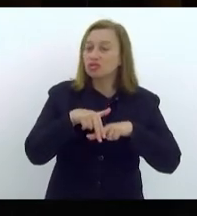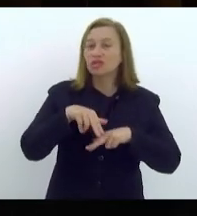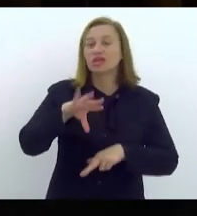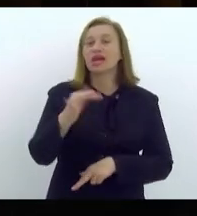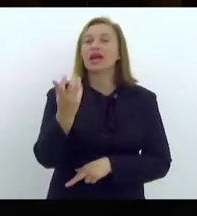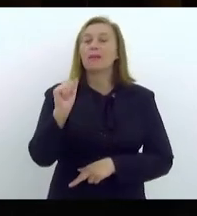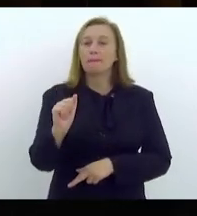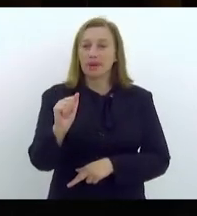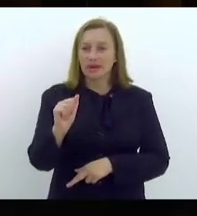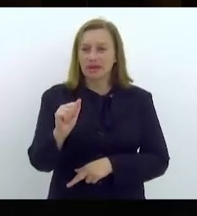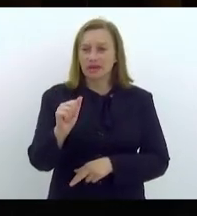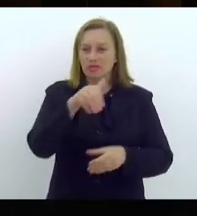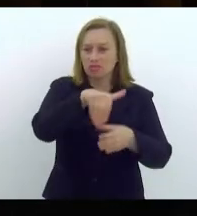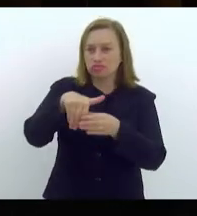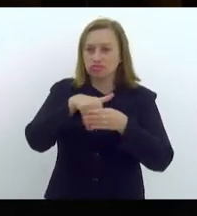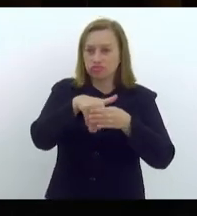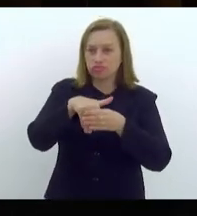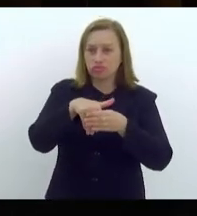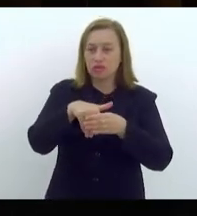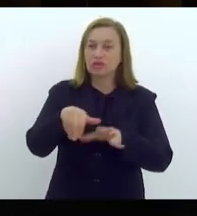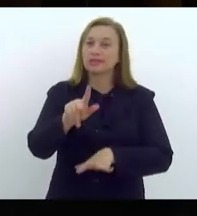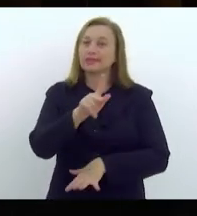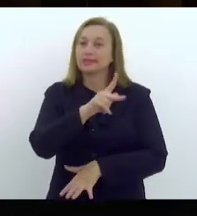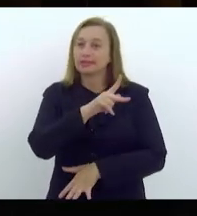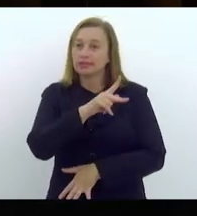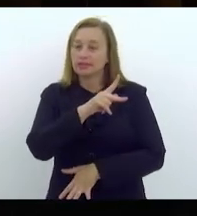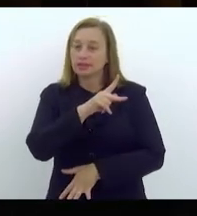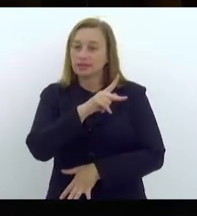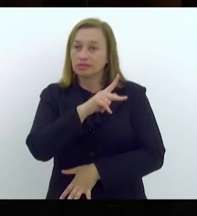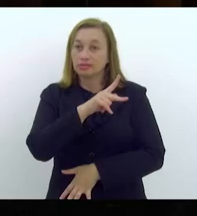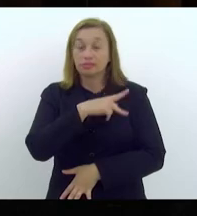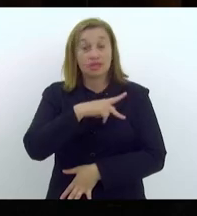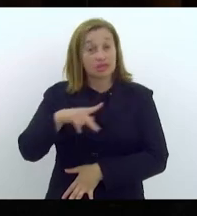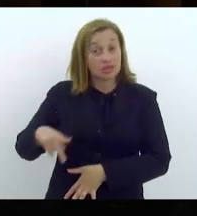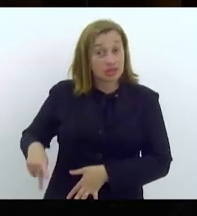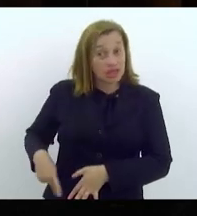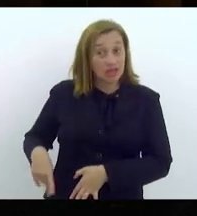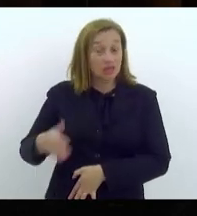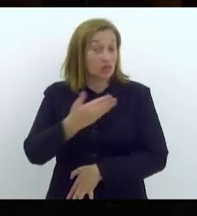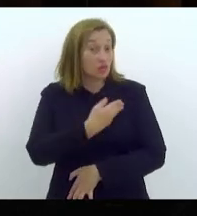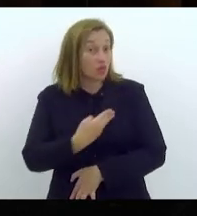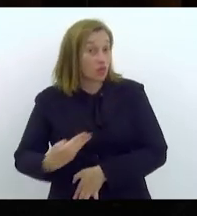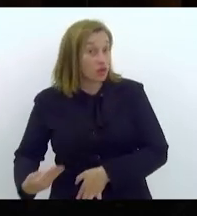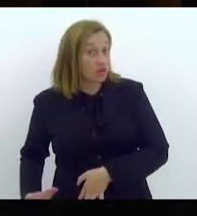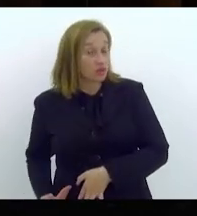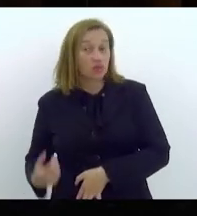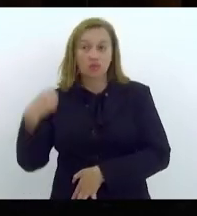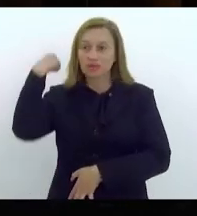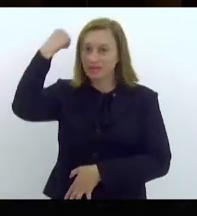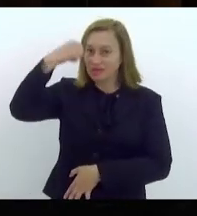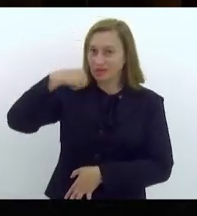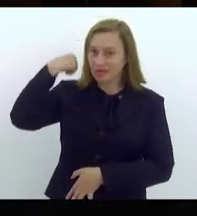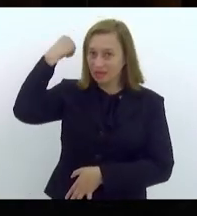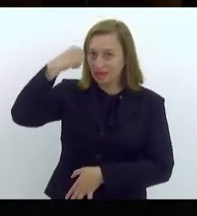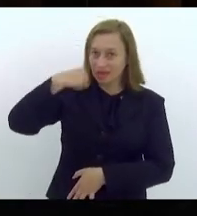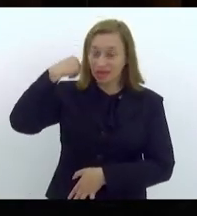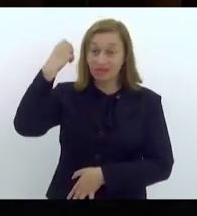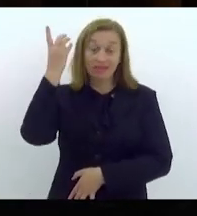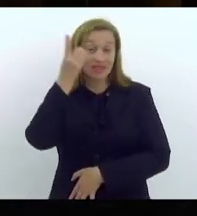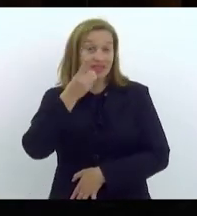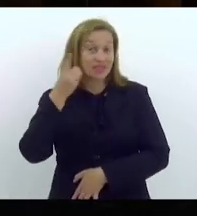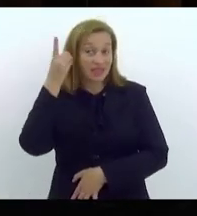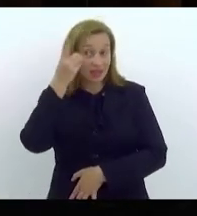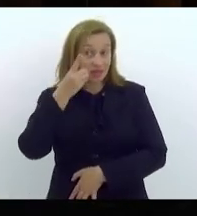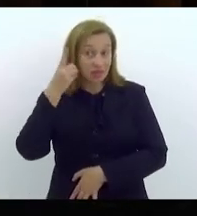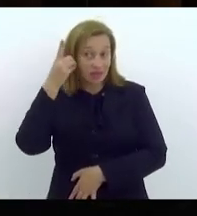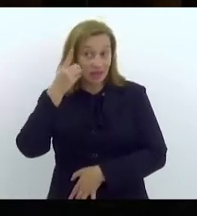eleitoral de presidente, governador, senador e deputado